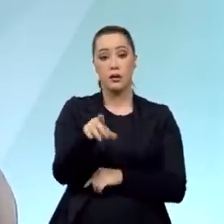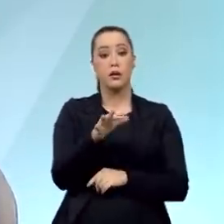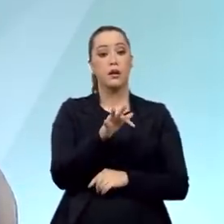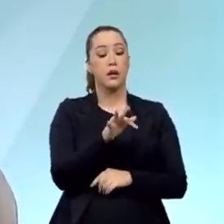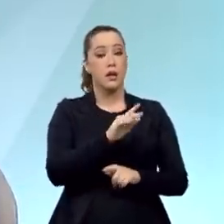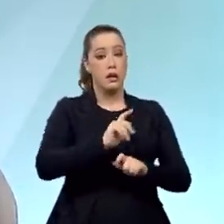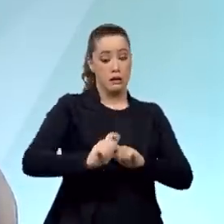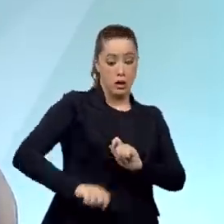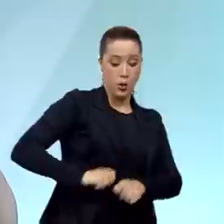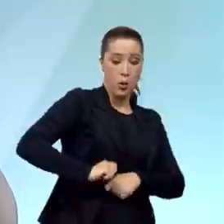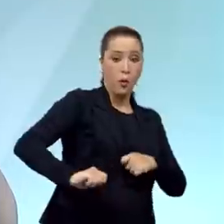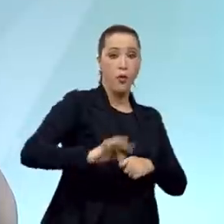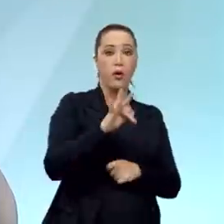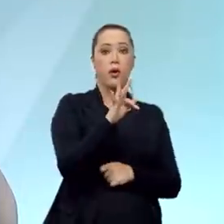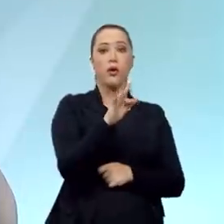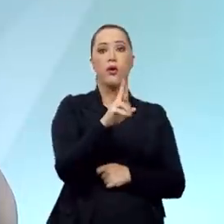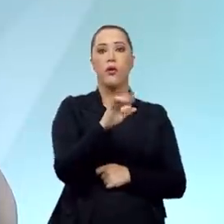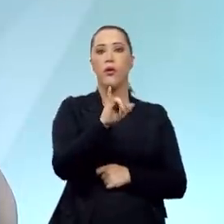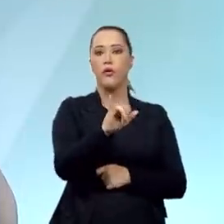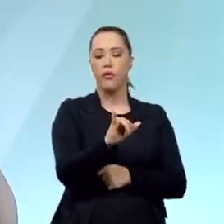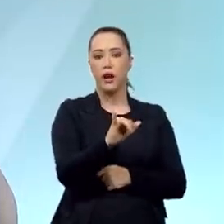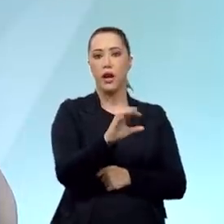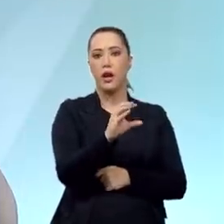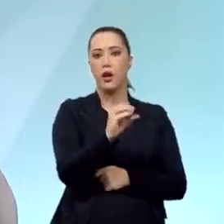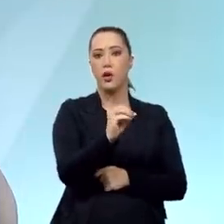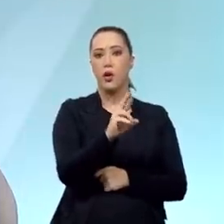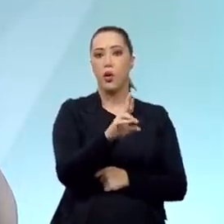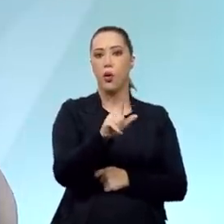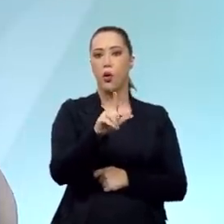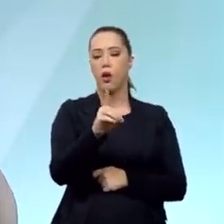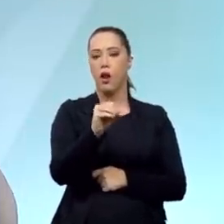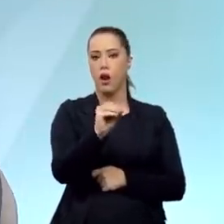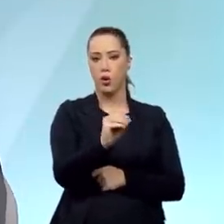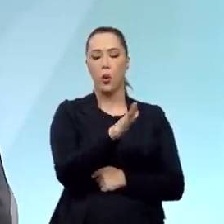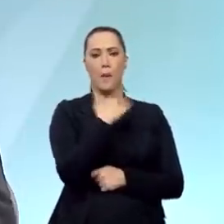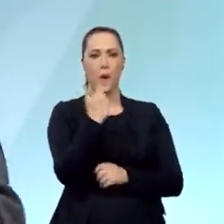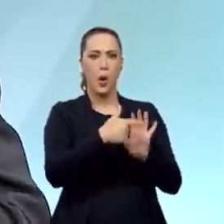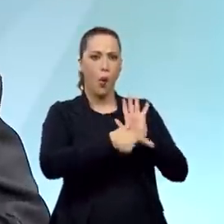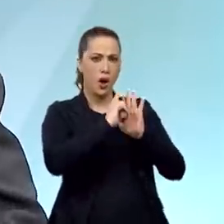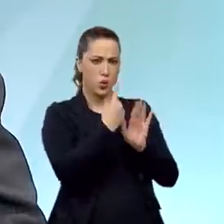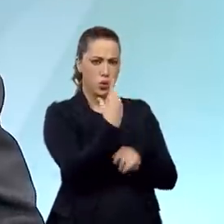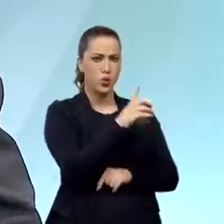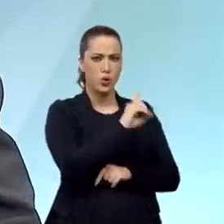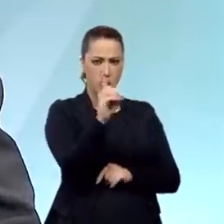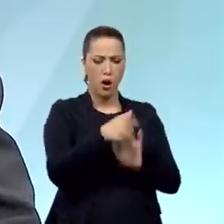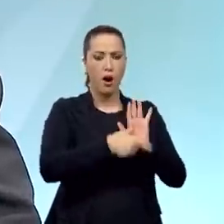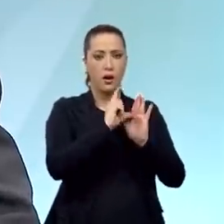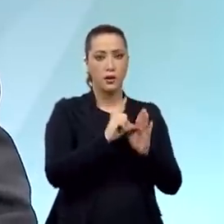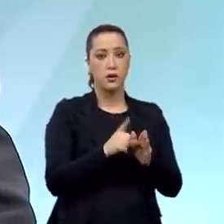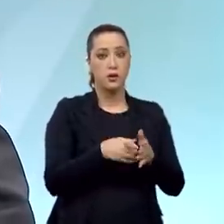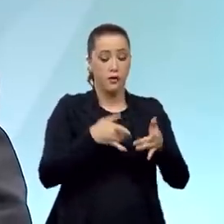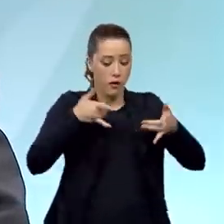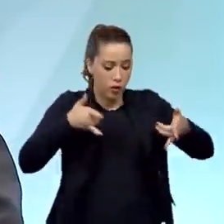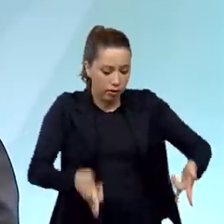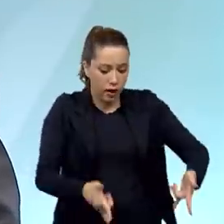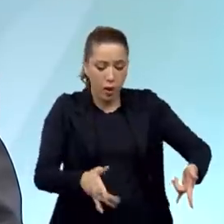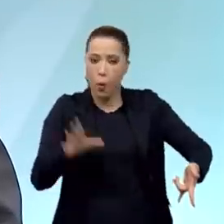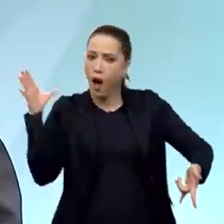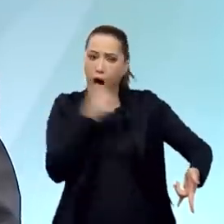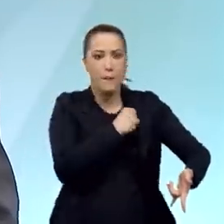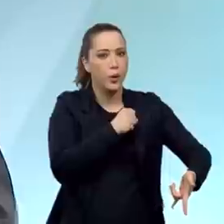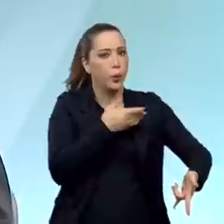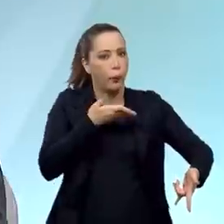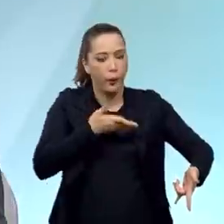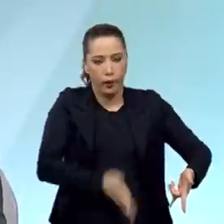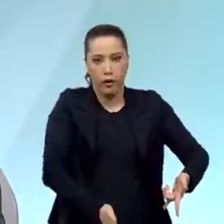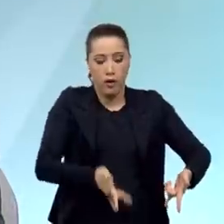morto na véspera do ataque a Monte Castelo. E foi a inumação, o enterro mais rápido que a FEB fez.